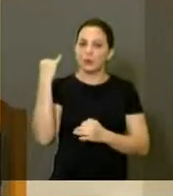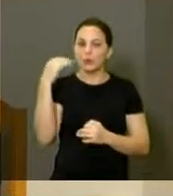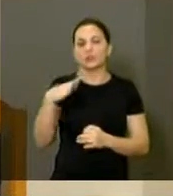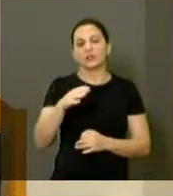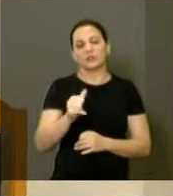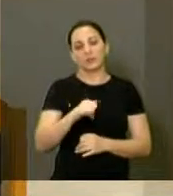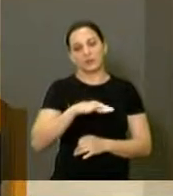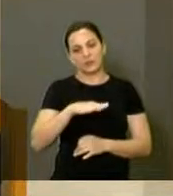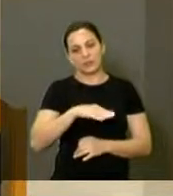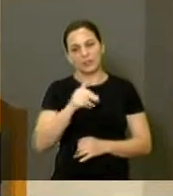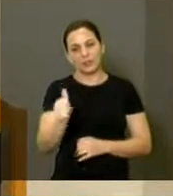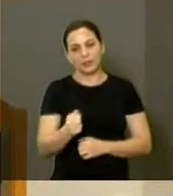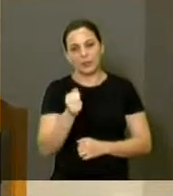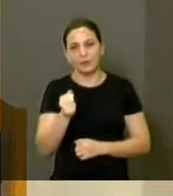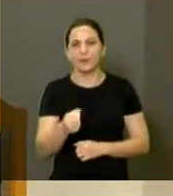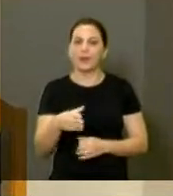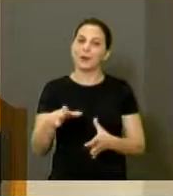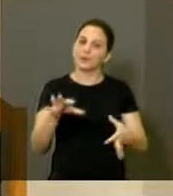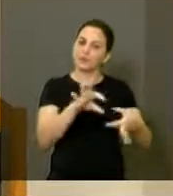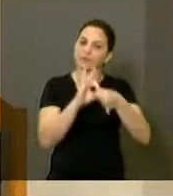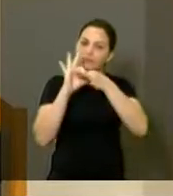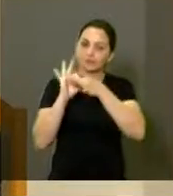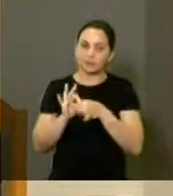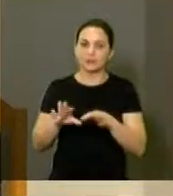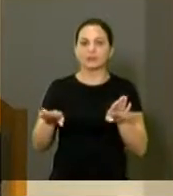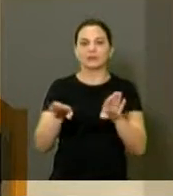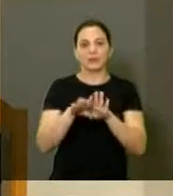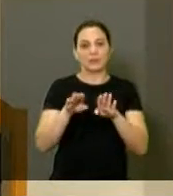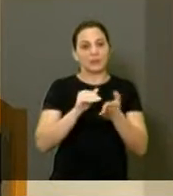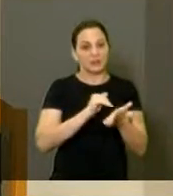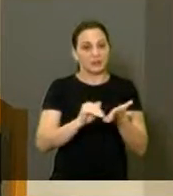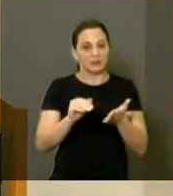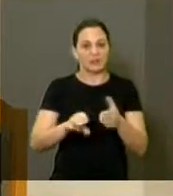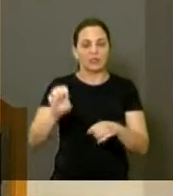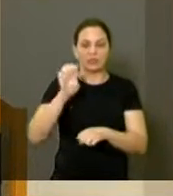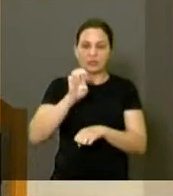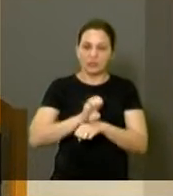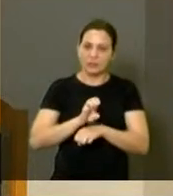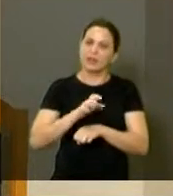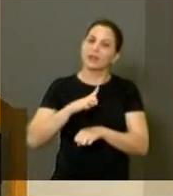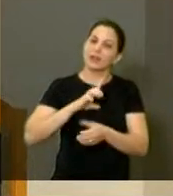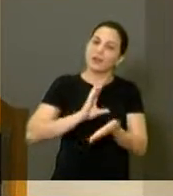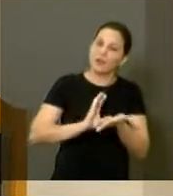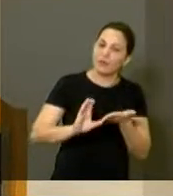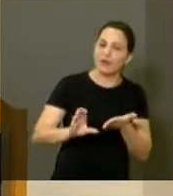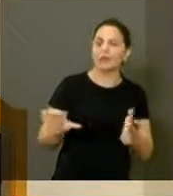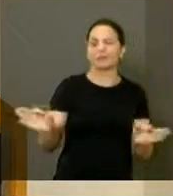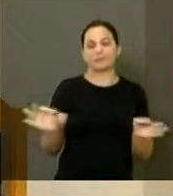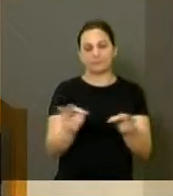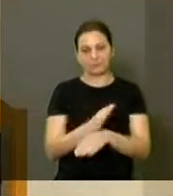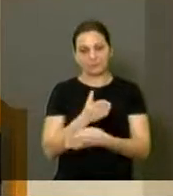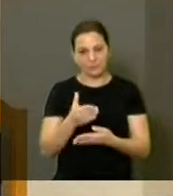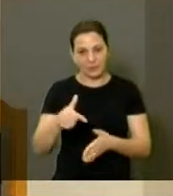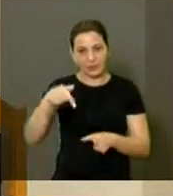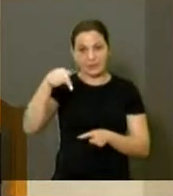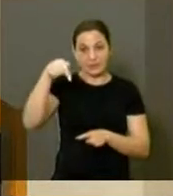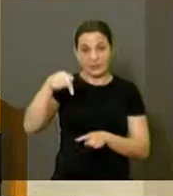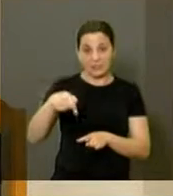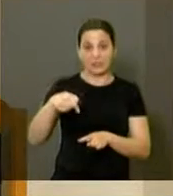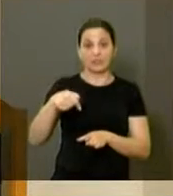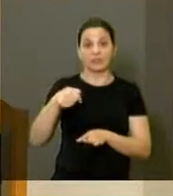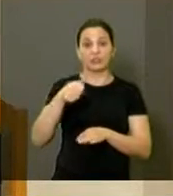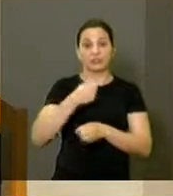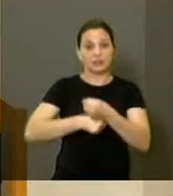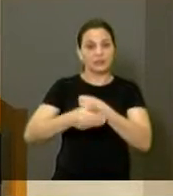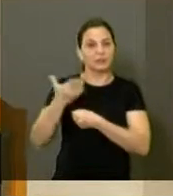cidade, para que eles possam se credenciar na Secretaria do Estado, receber verba, enfim. Há sete anos, Araraquara